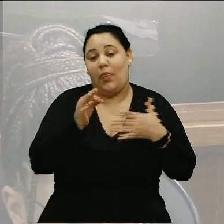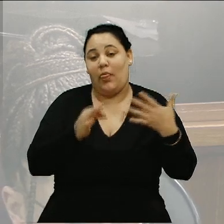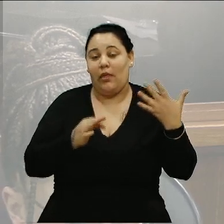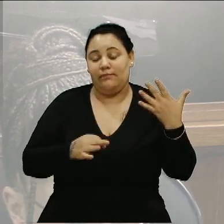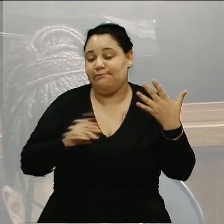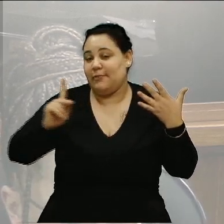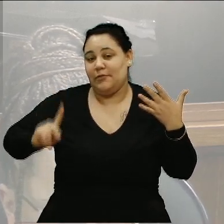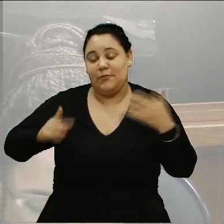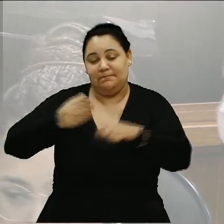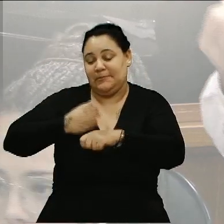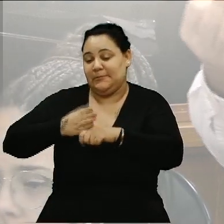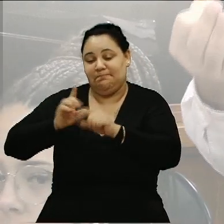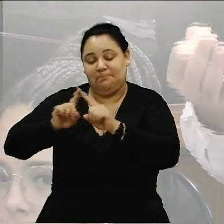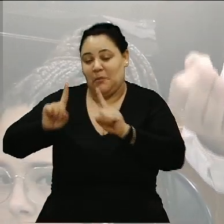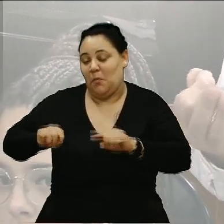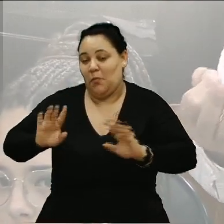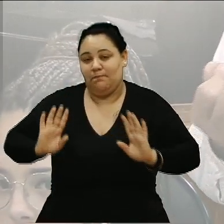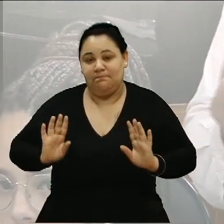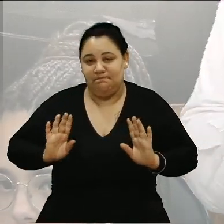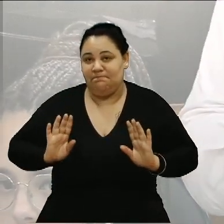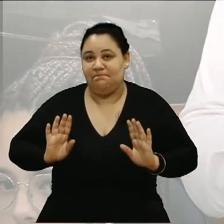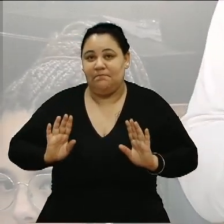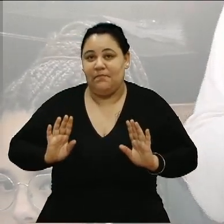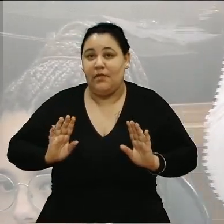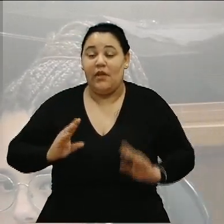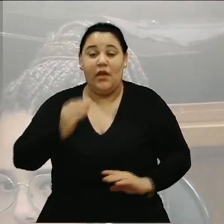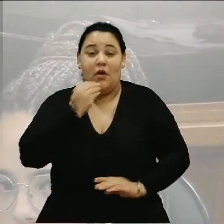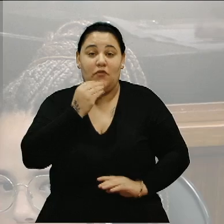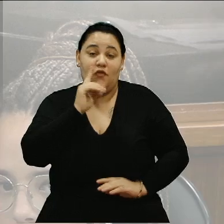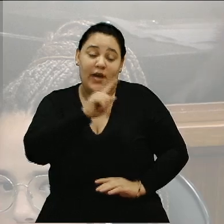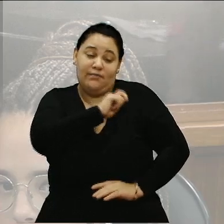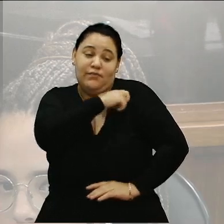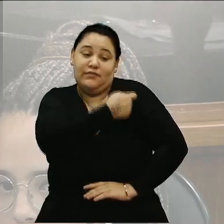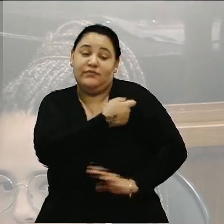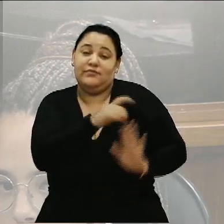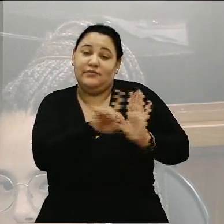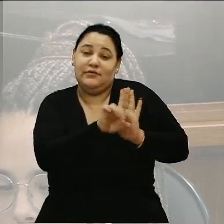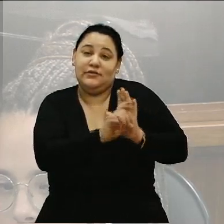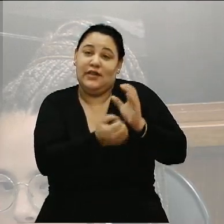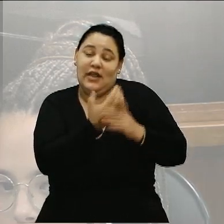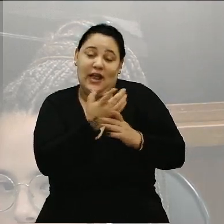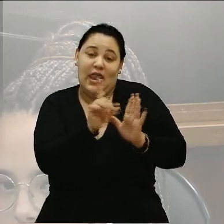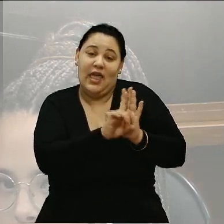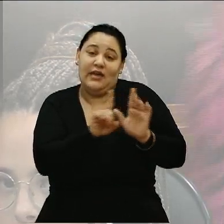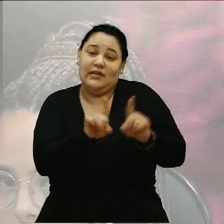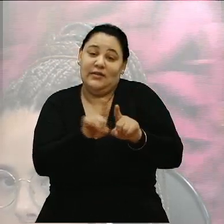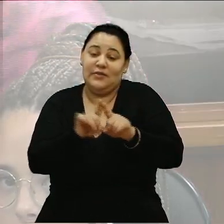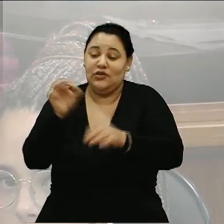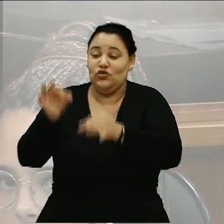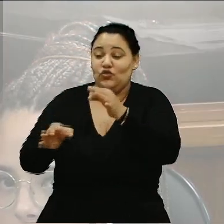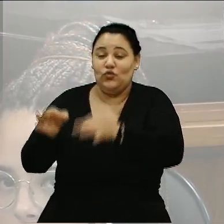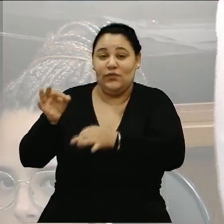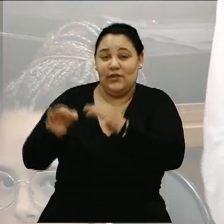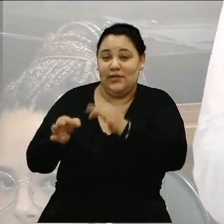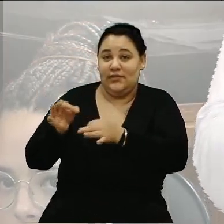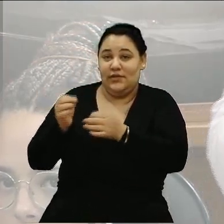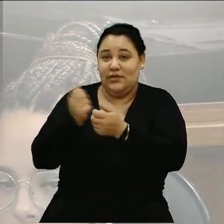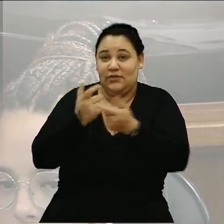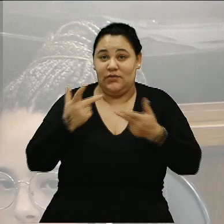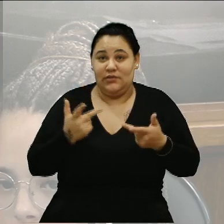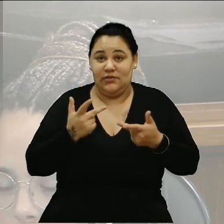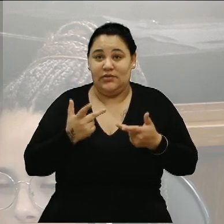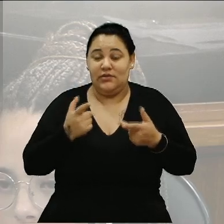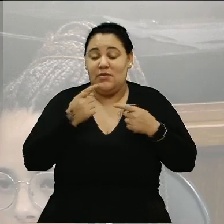E ela é, obviamente, legislar, fiscalizar e julgar os pares quando